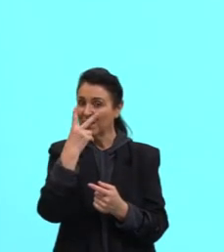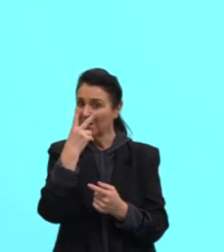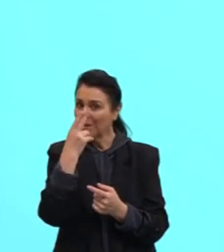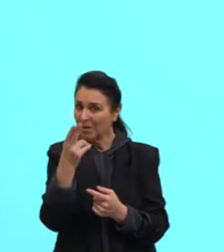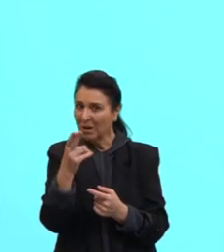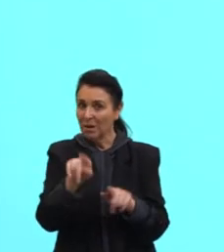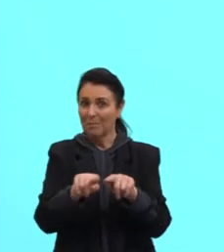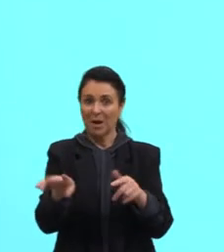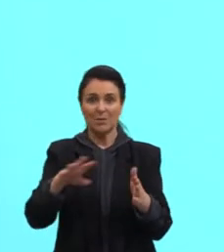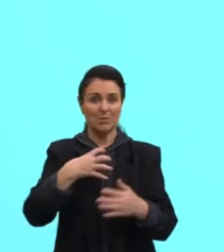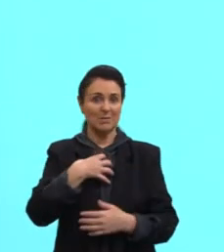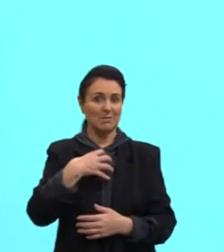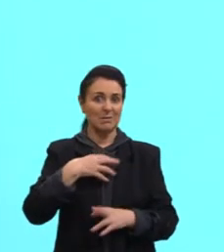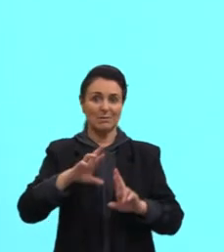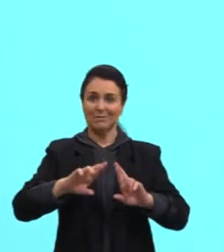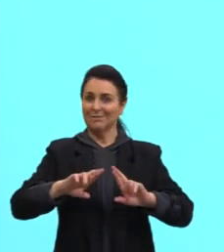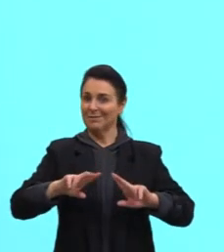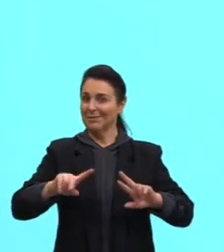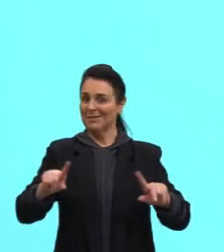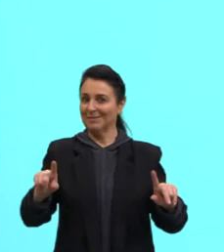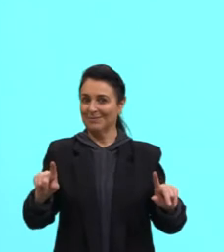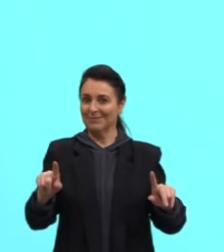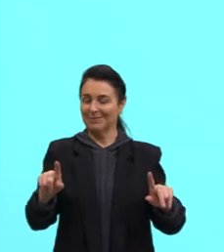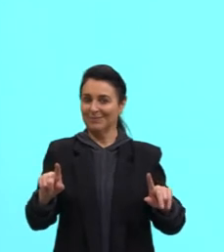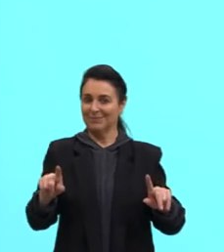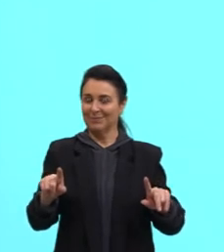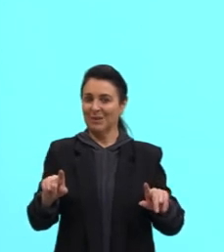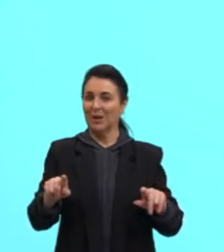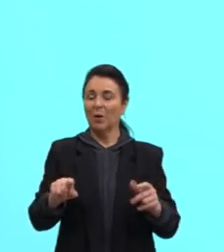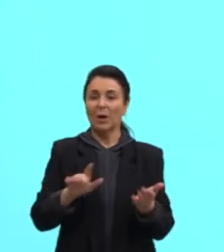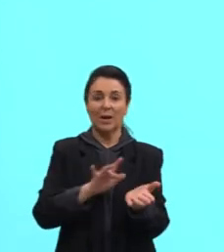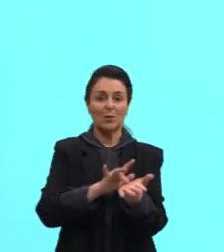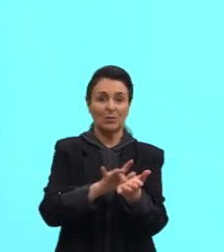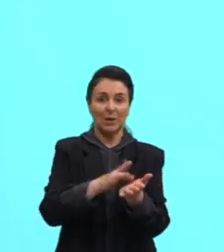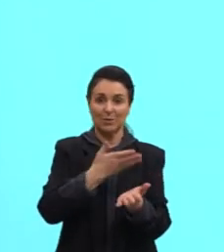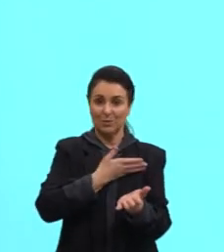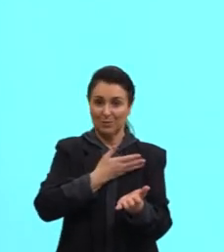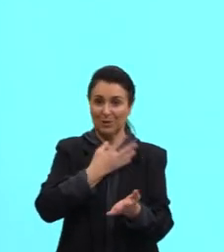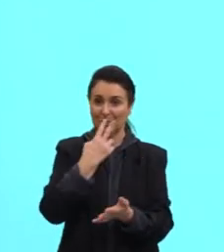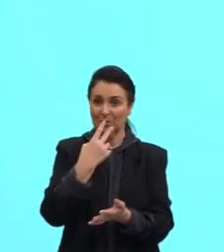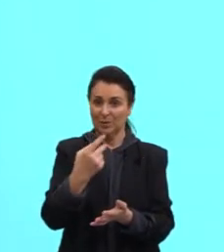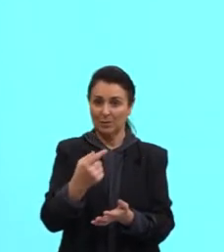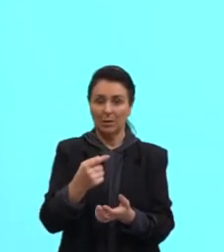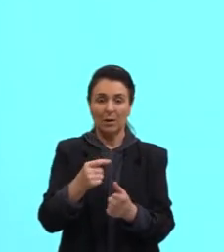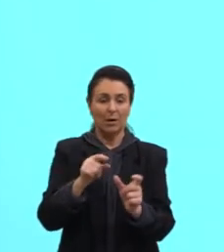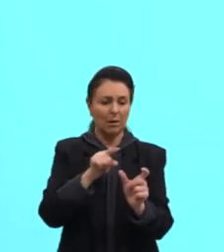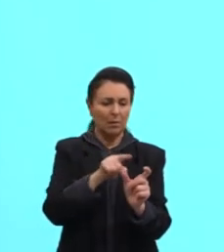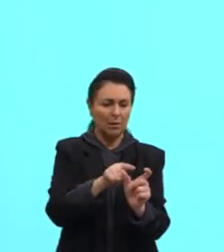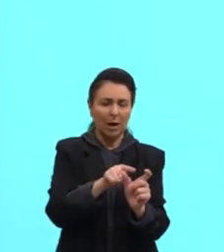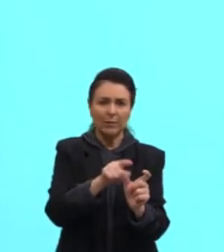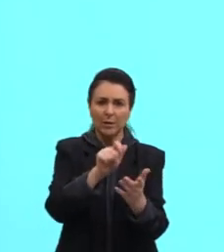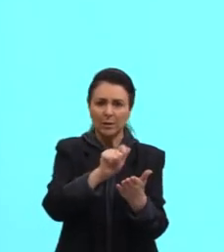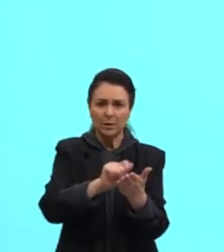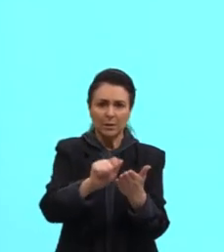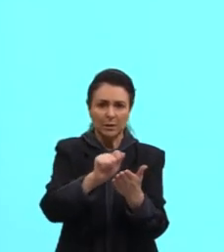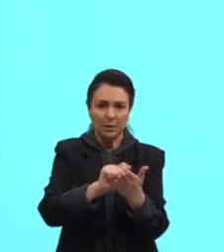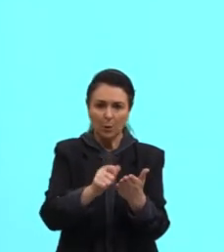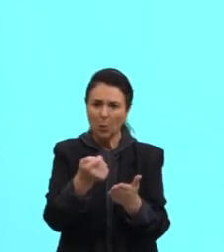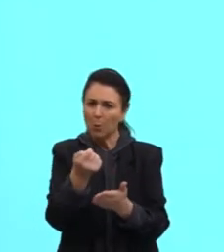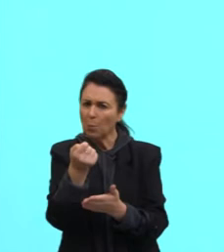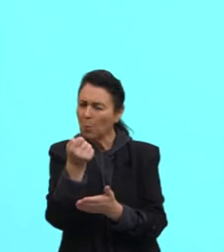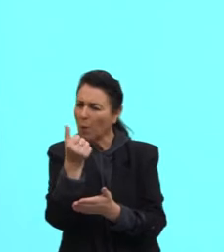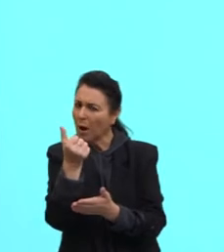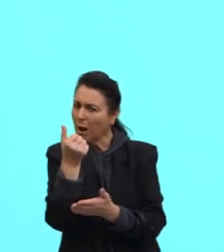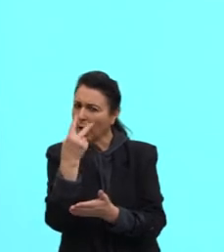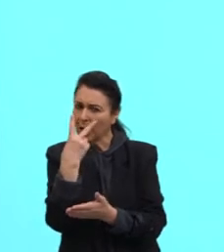tópico aí. No caso dos falsos cognatos em inglês, os termos são escritos com semelhanças em